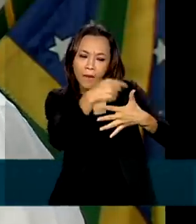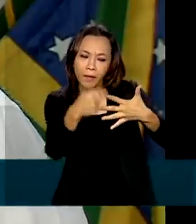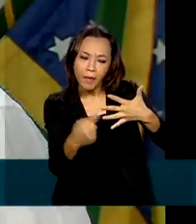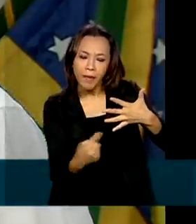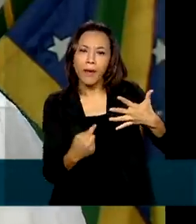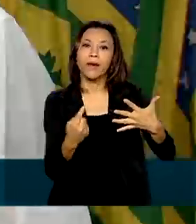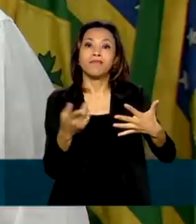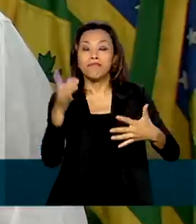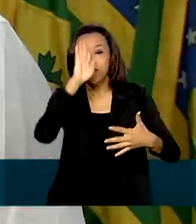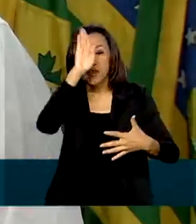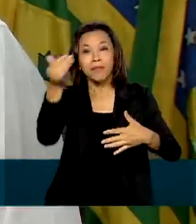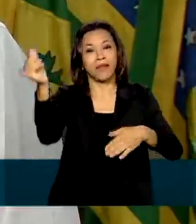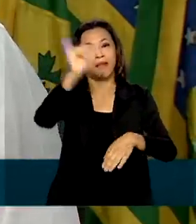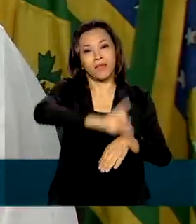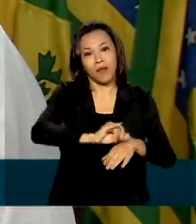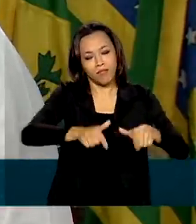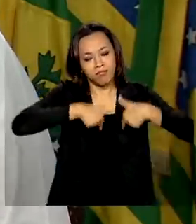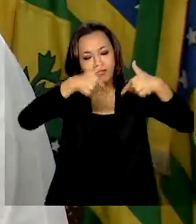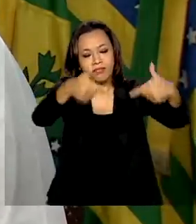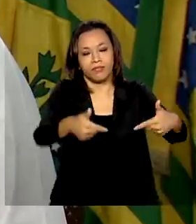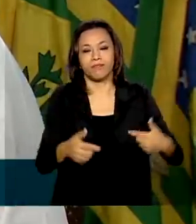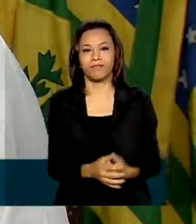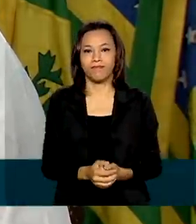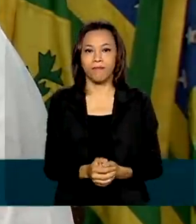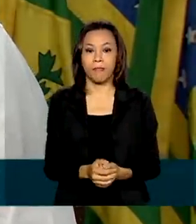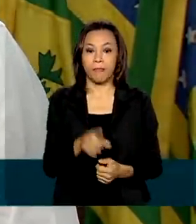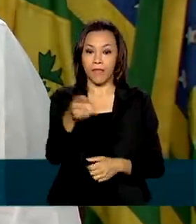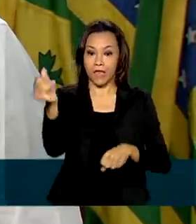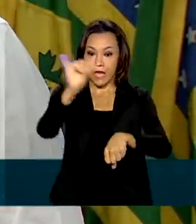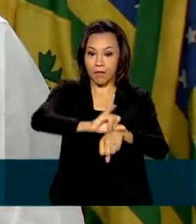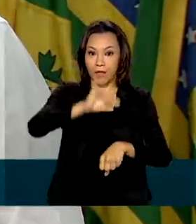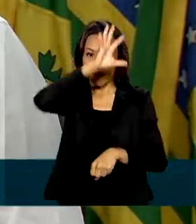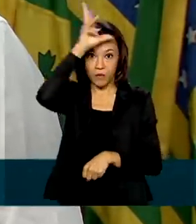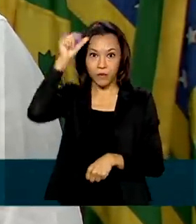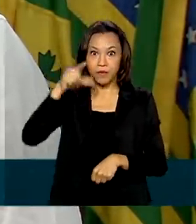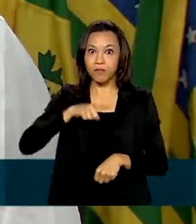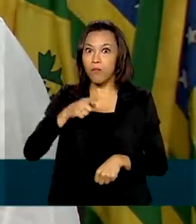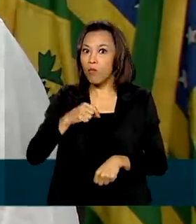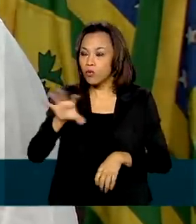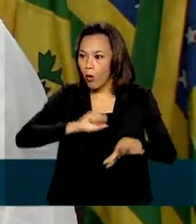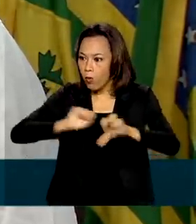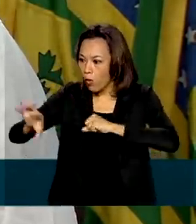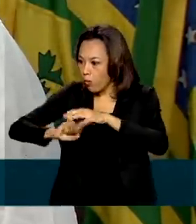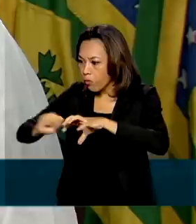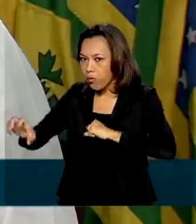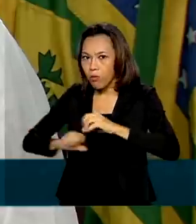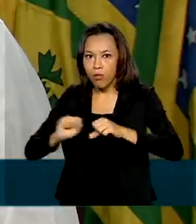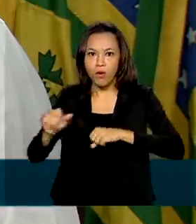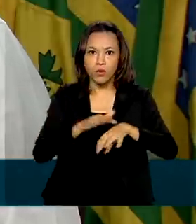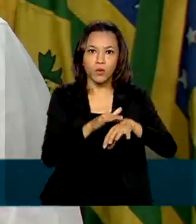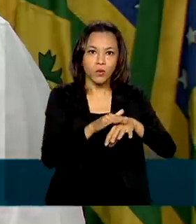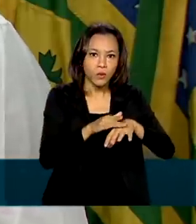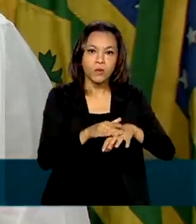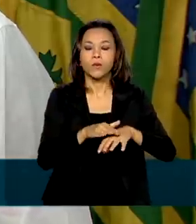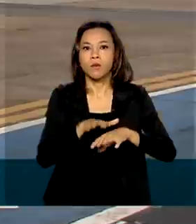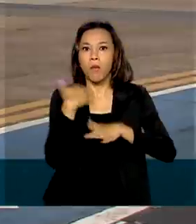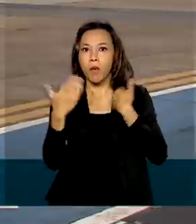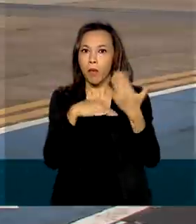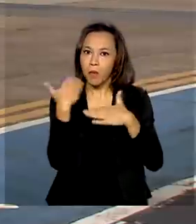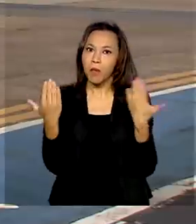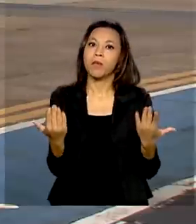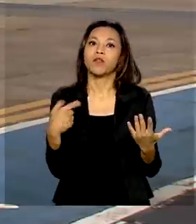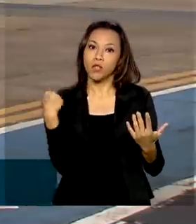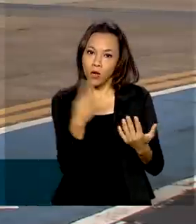na capital. Manaus tem apresentado índice de contaminação e óbitos crescentes e nós temos que ajudar de todas as formas.